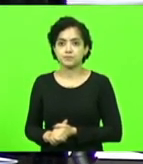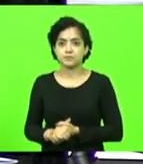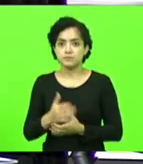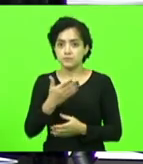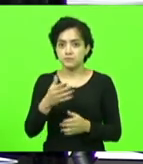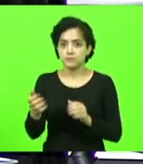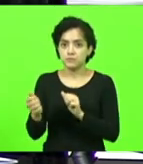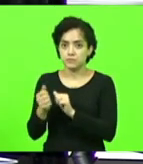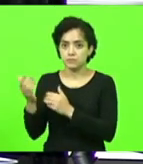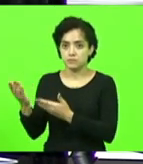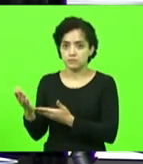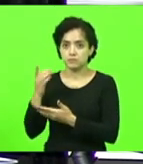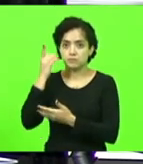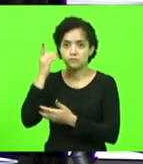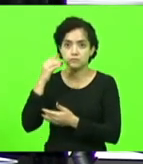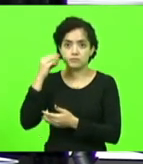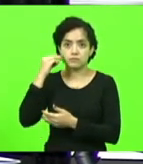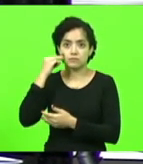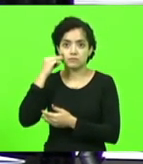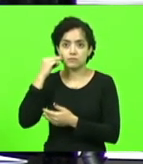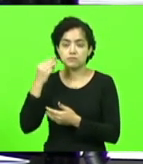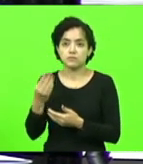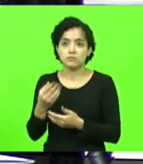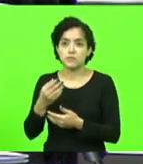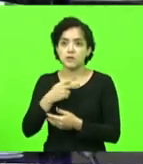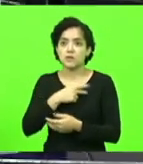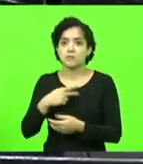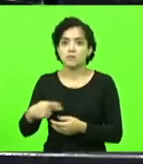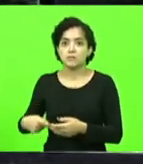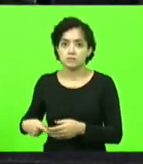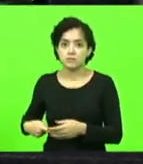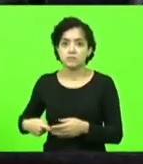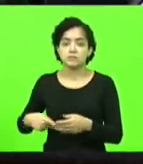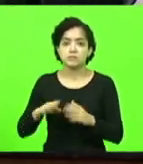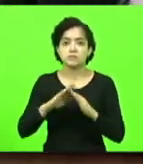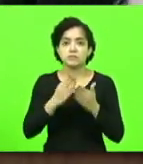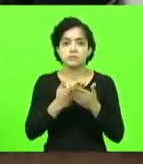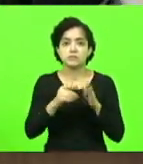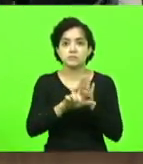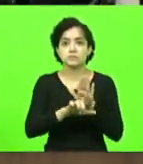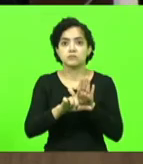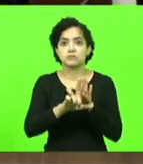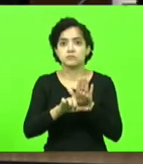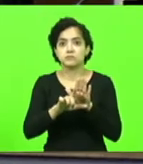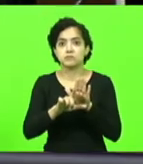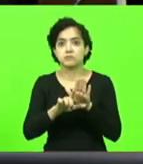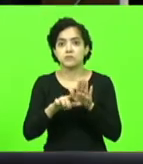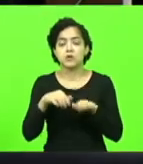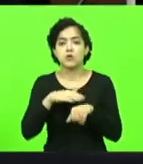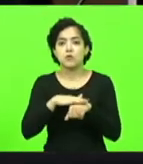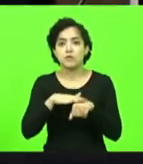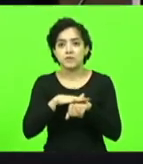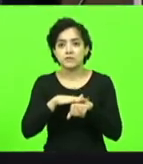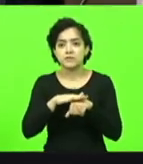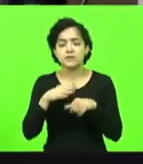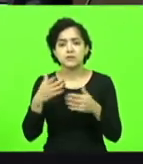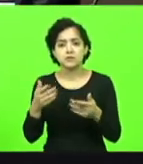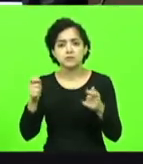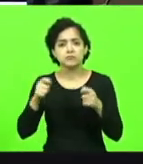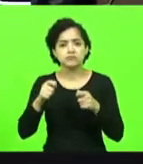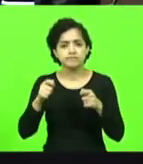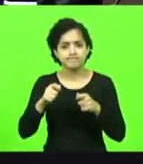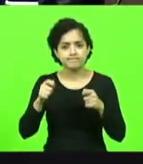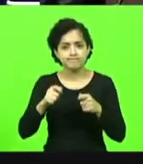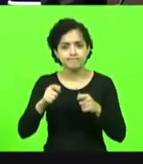a diretora, a presidente da Escola do Legislativo, conversando com ela sobre a possibilidade da gente, através da Escola do